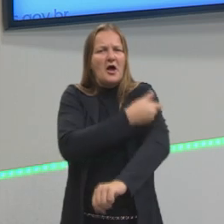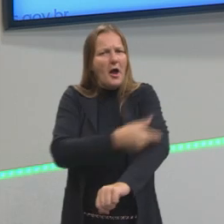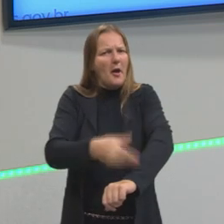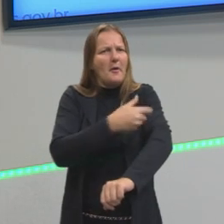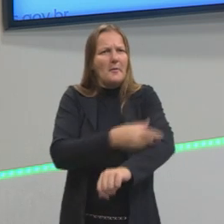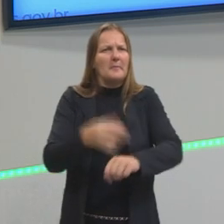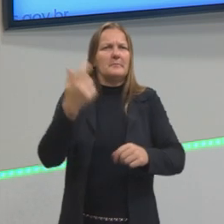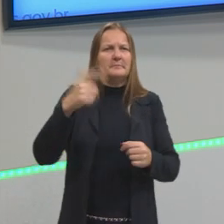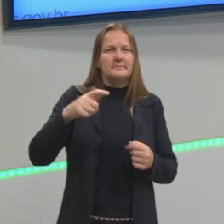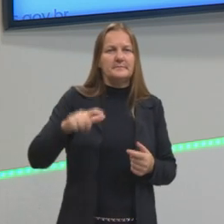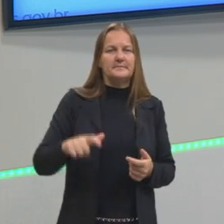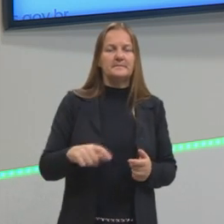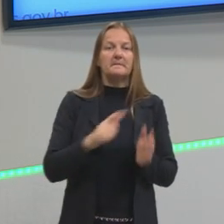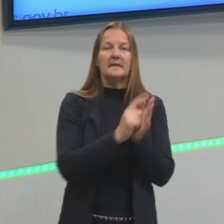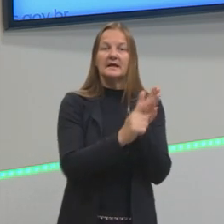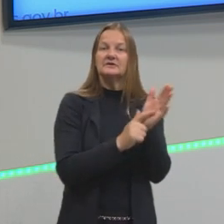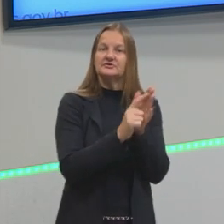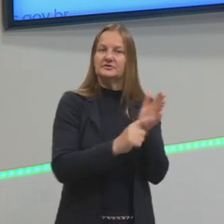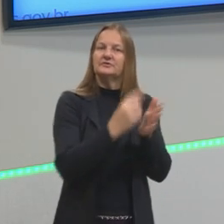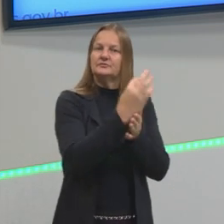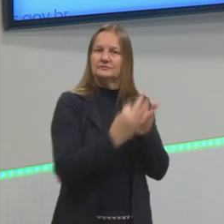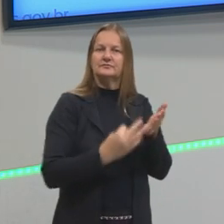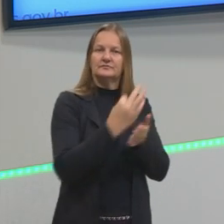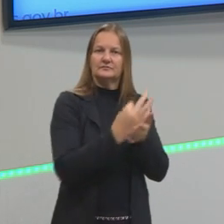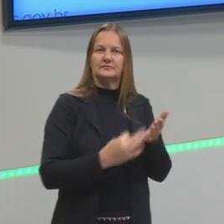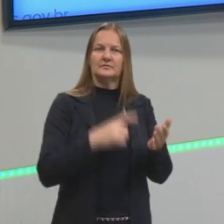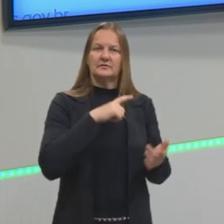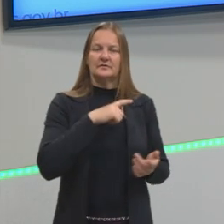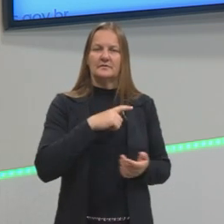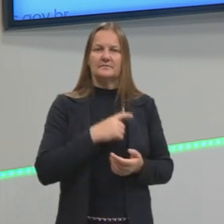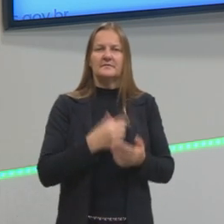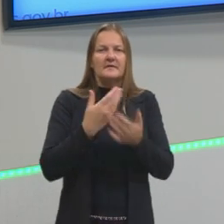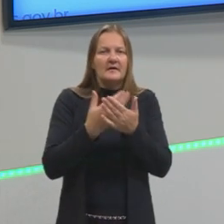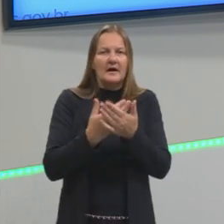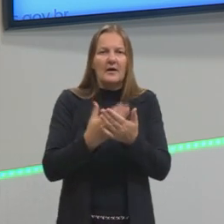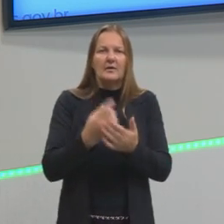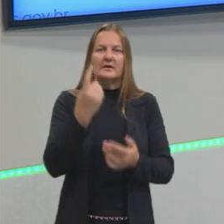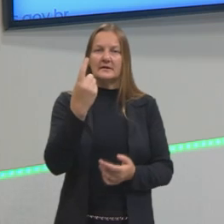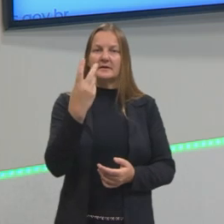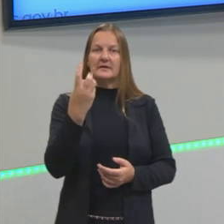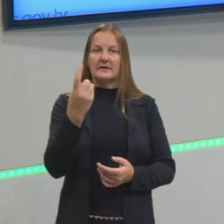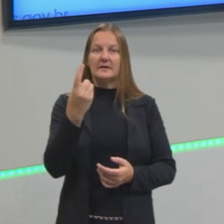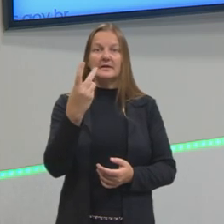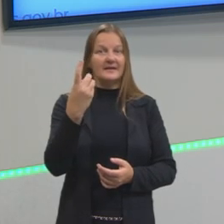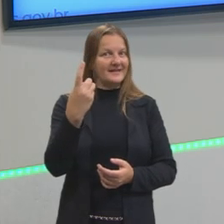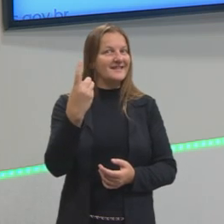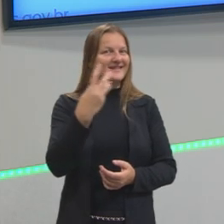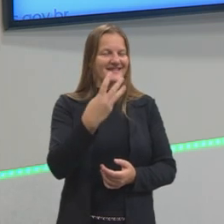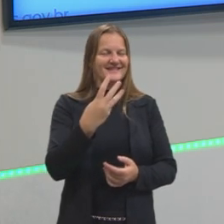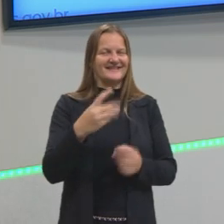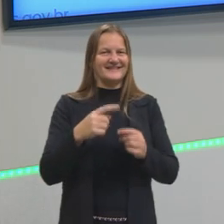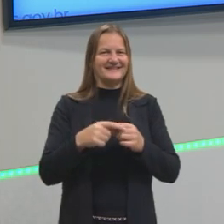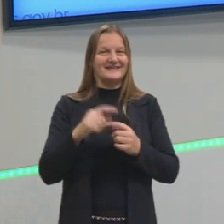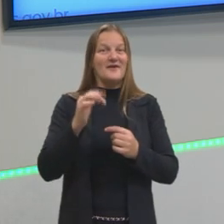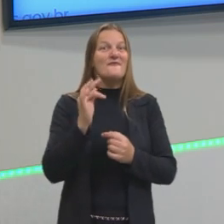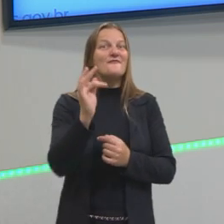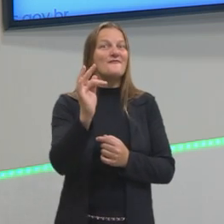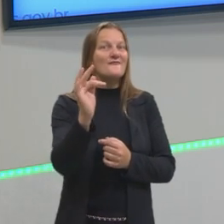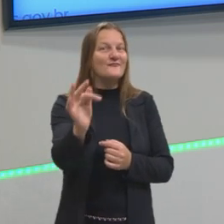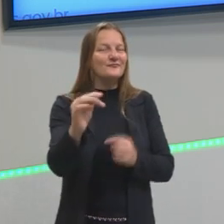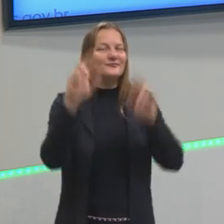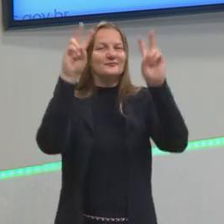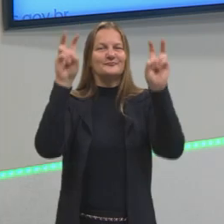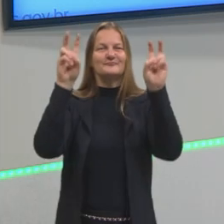nós vamos falar de gêneros textuais, na nossa aula 13, já adianto aqui para vocês, o nosso